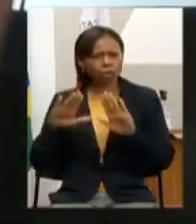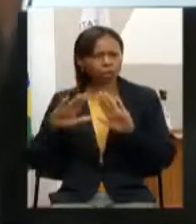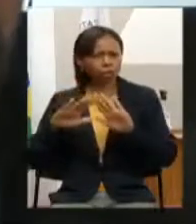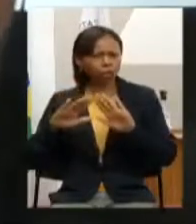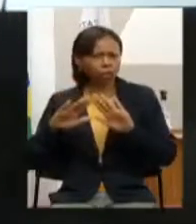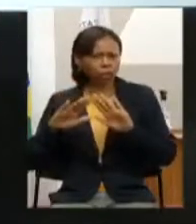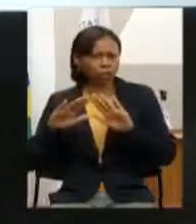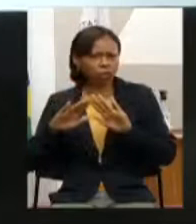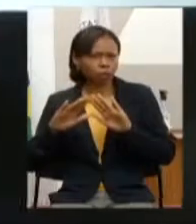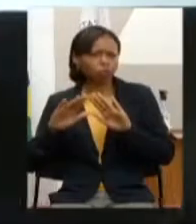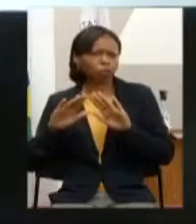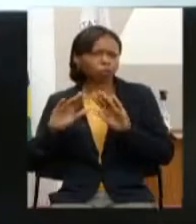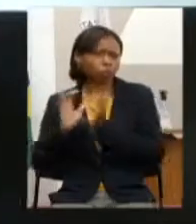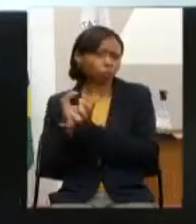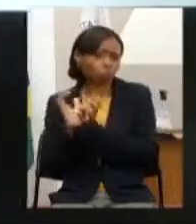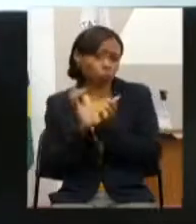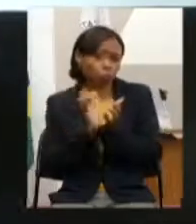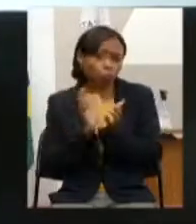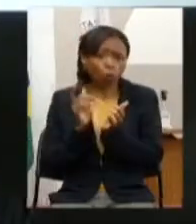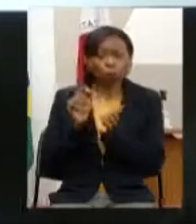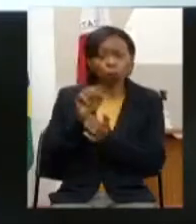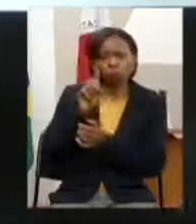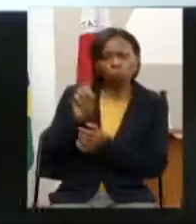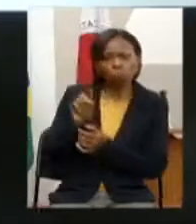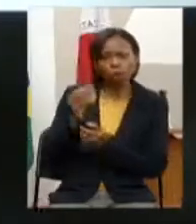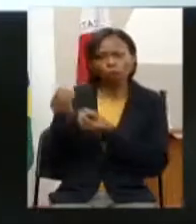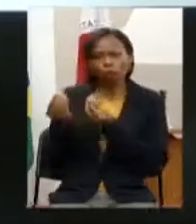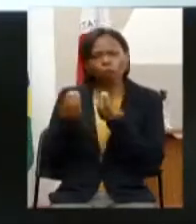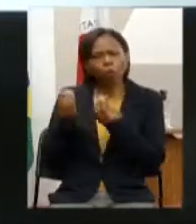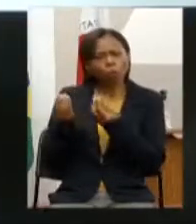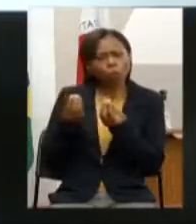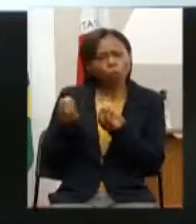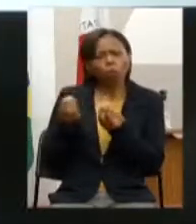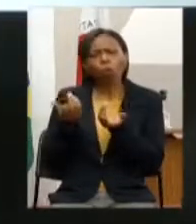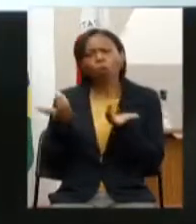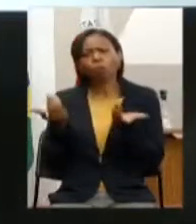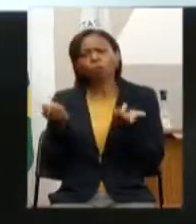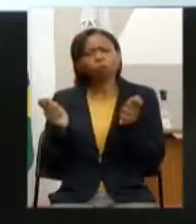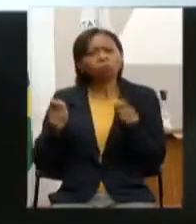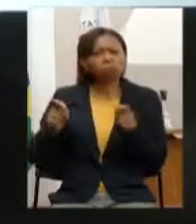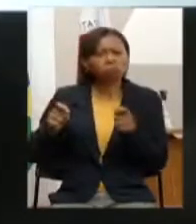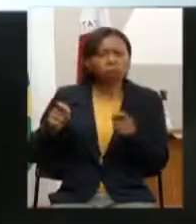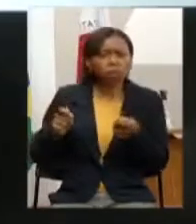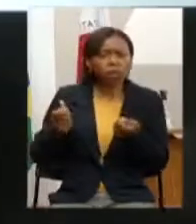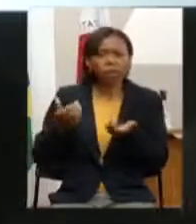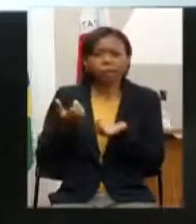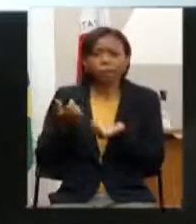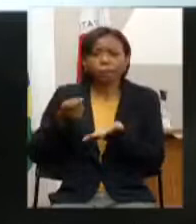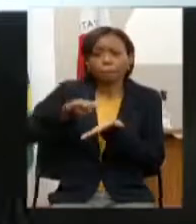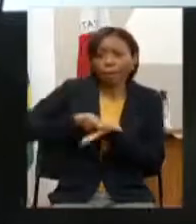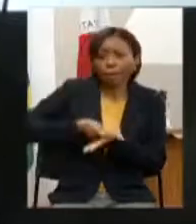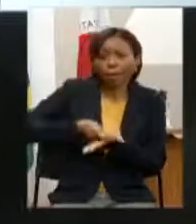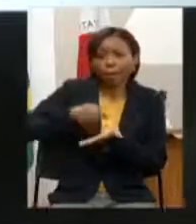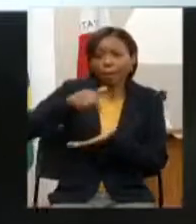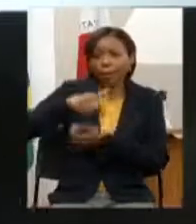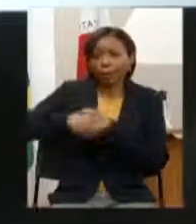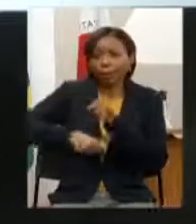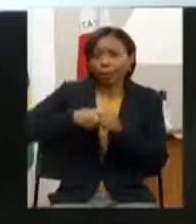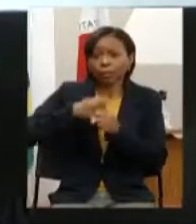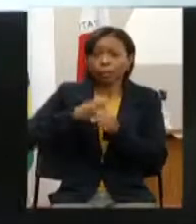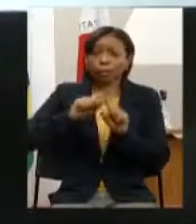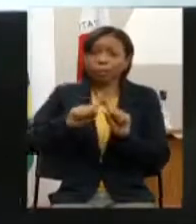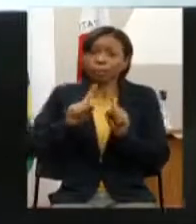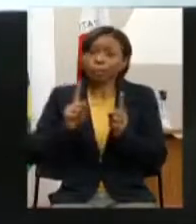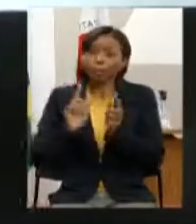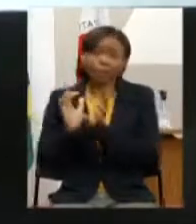com cada um dos órgãos como que estava status qual que era a nossa possibilidade ainda de execução esse ano e muitas das equipes